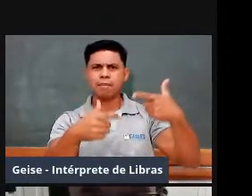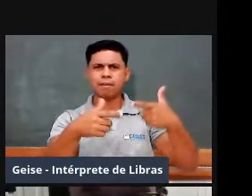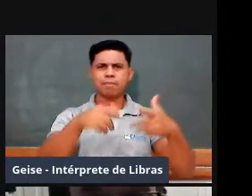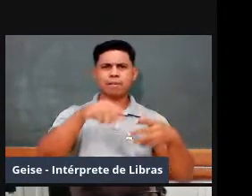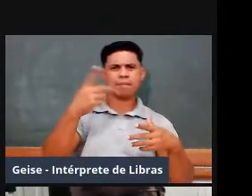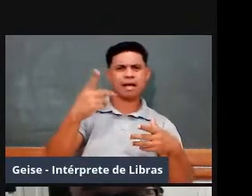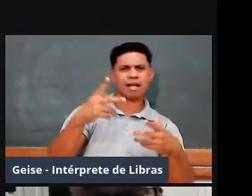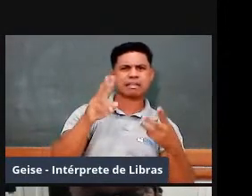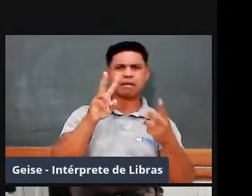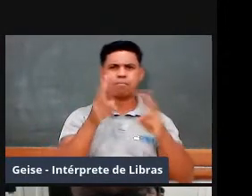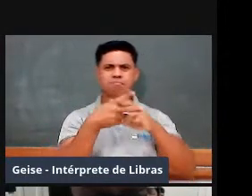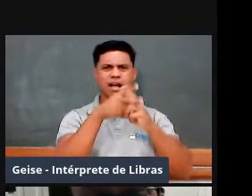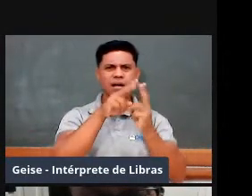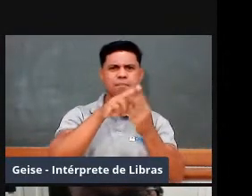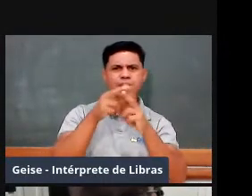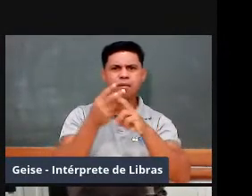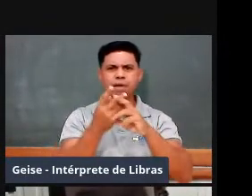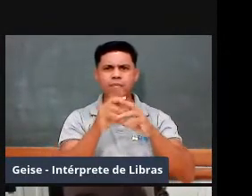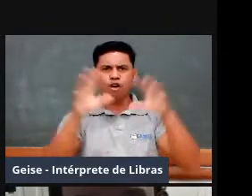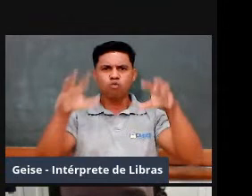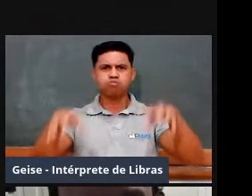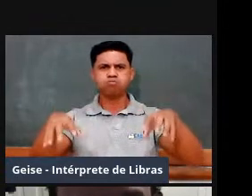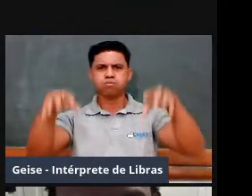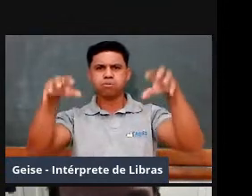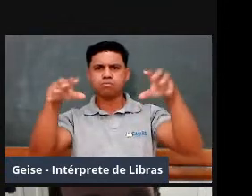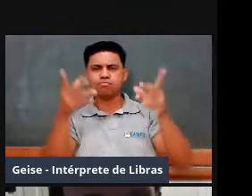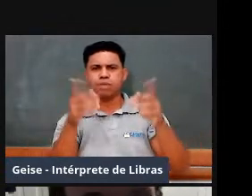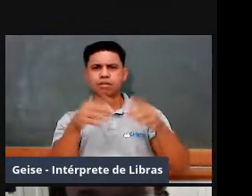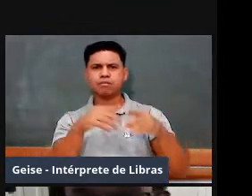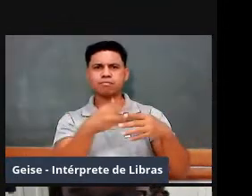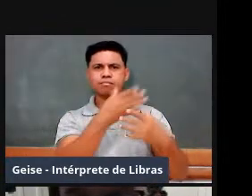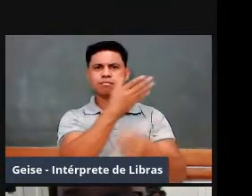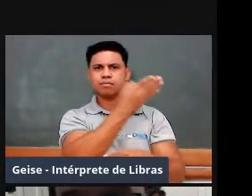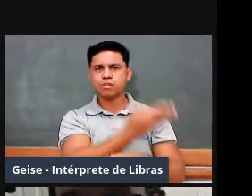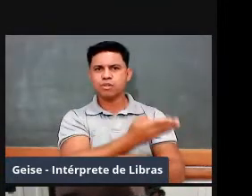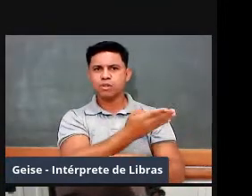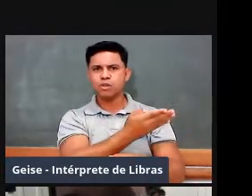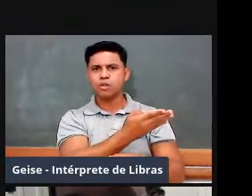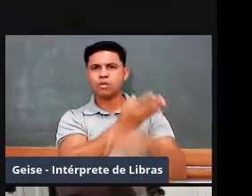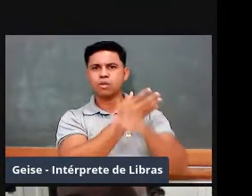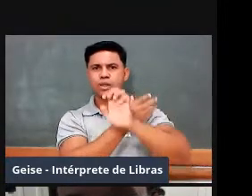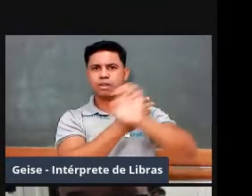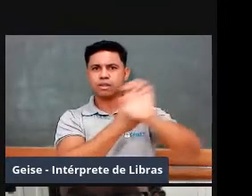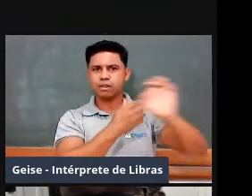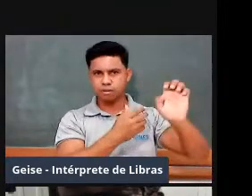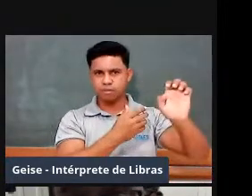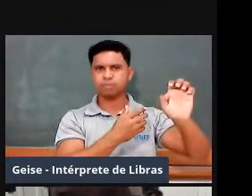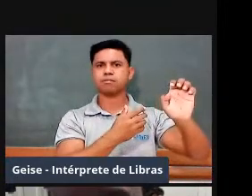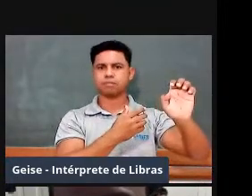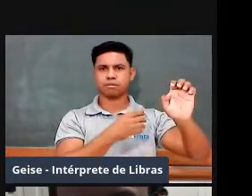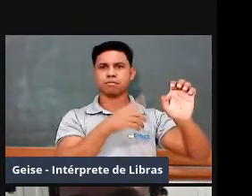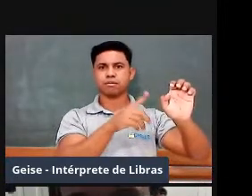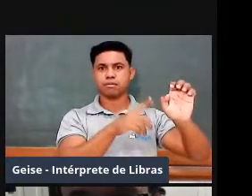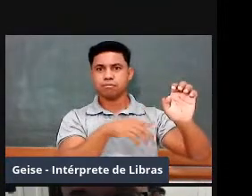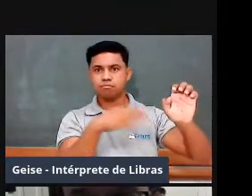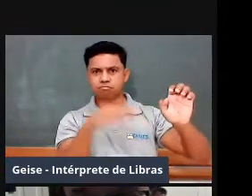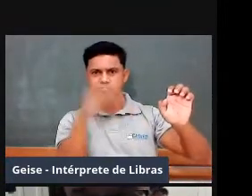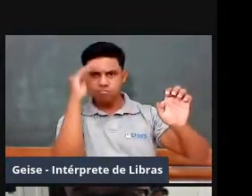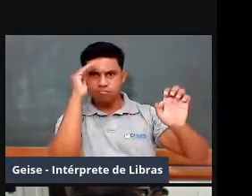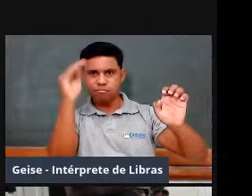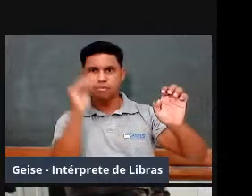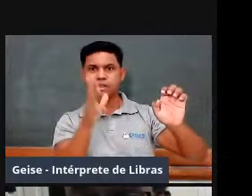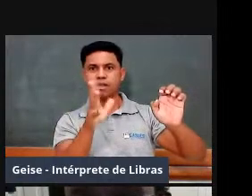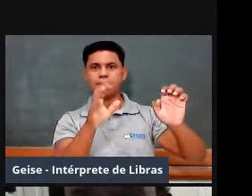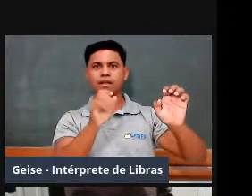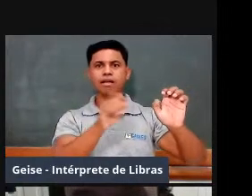de guerra onde você tem, do lado esquerdo, exércitos querendo invadir uma